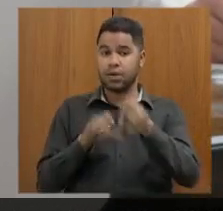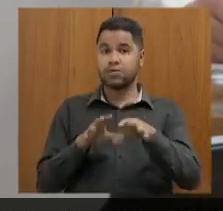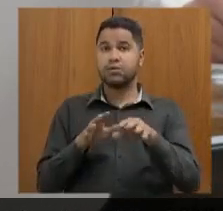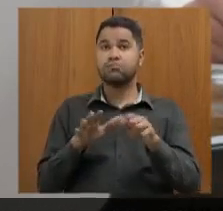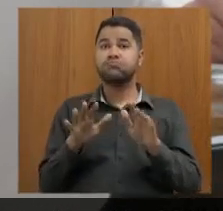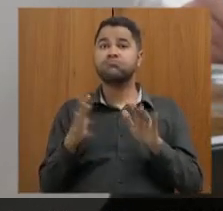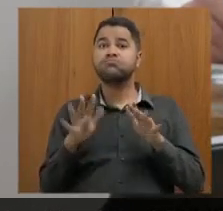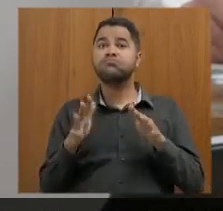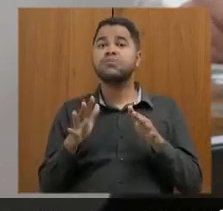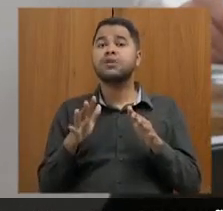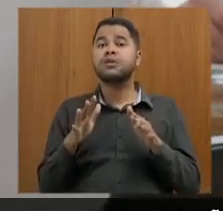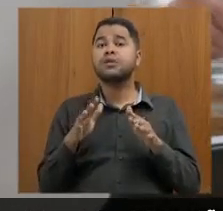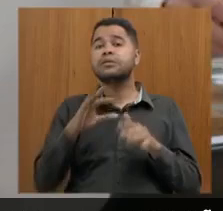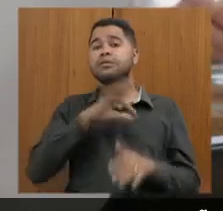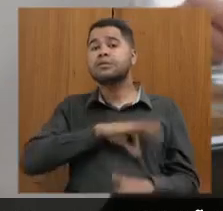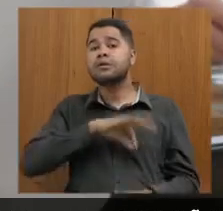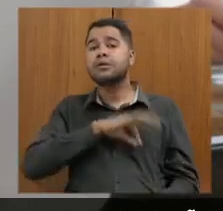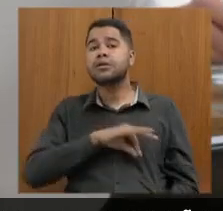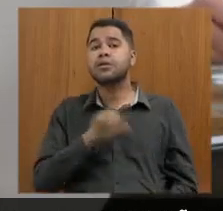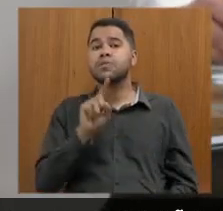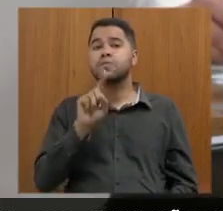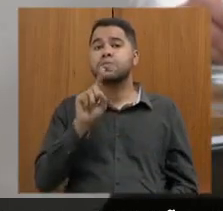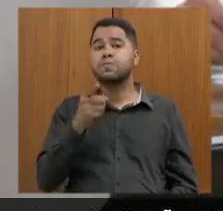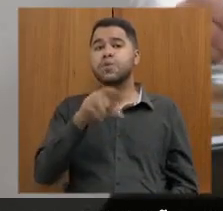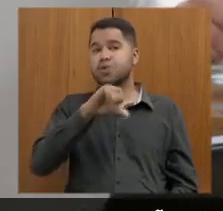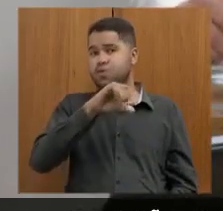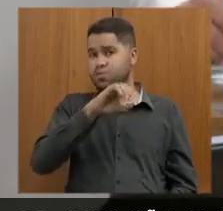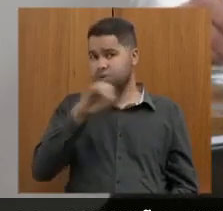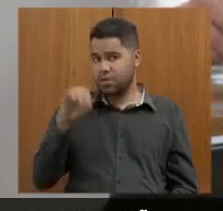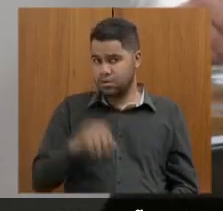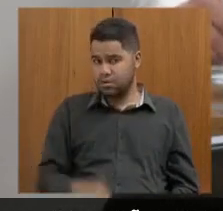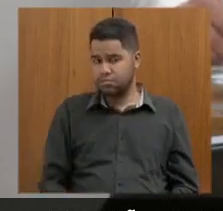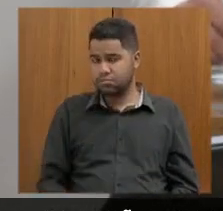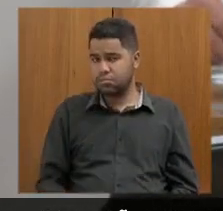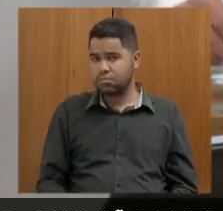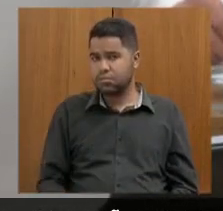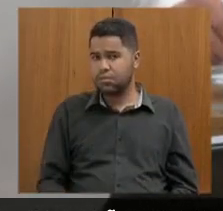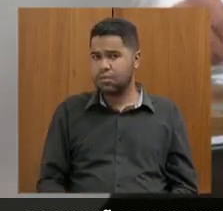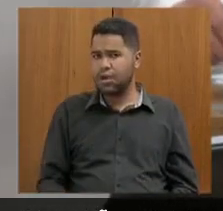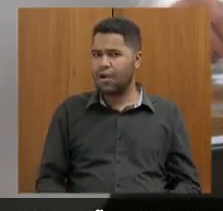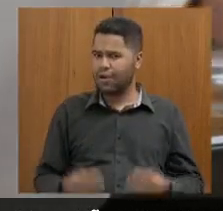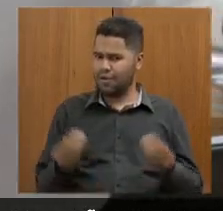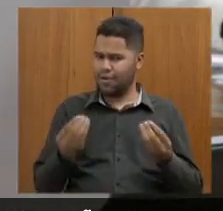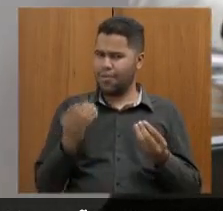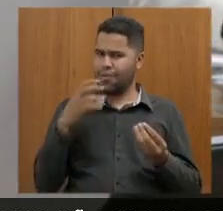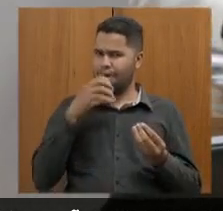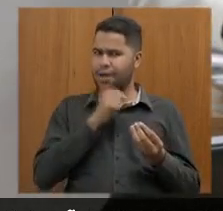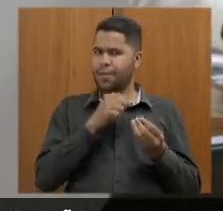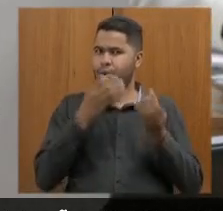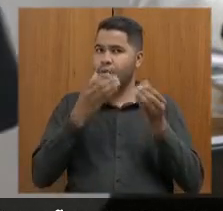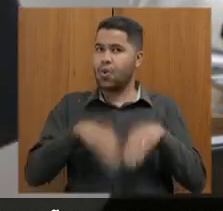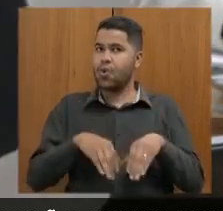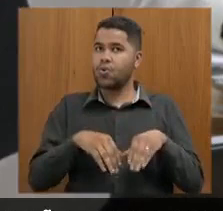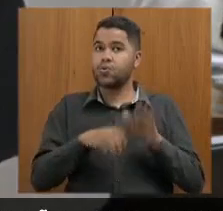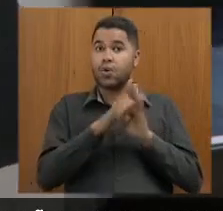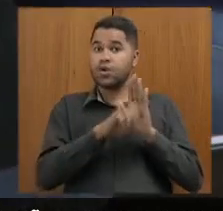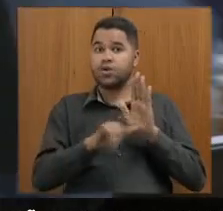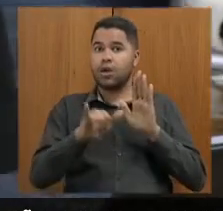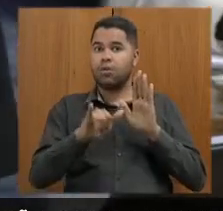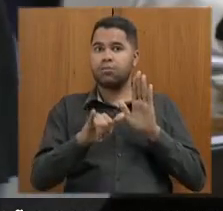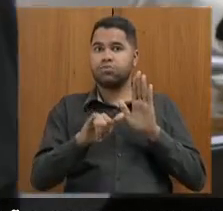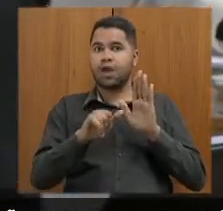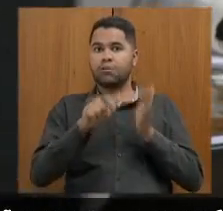média de salário de convocada é de 1.900. E como que está rápida? O concurso já está, o edital já foi